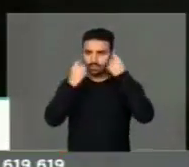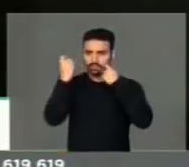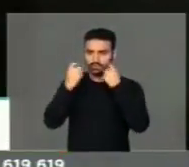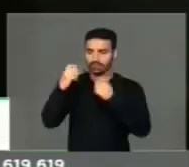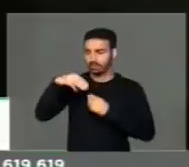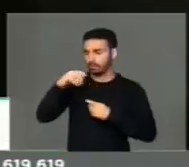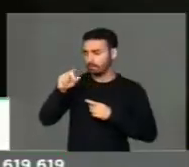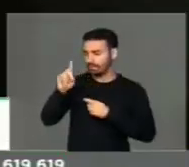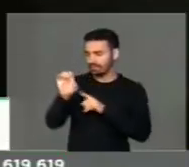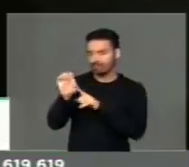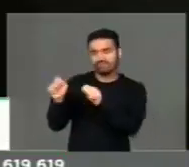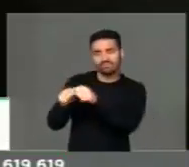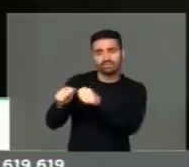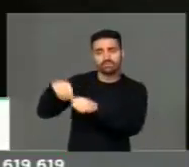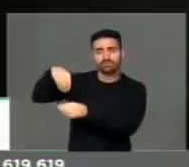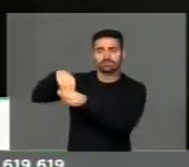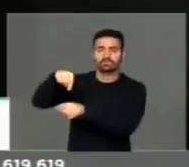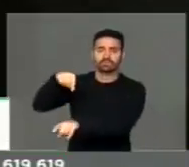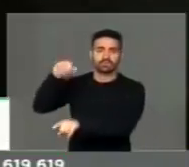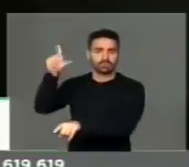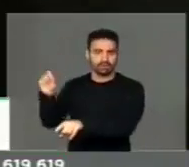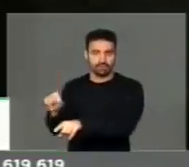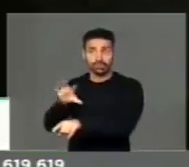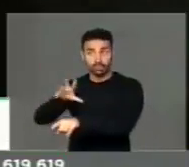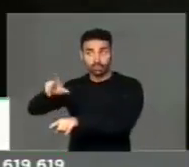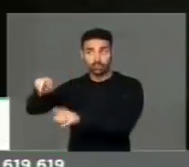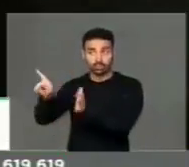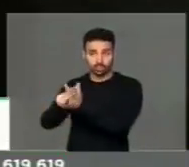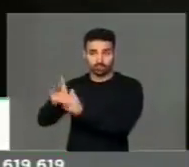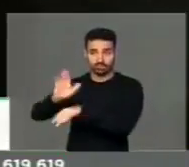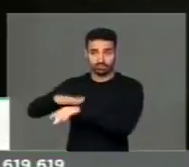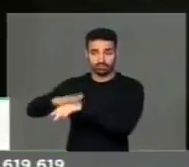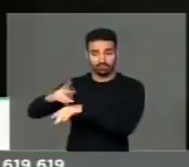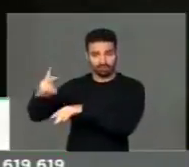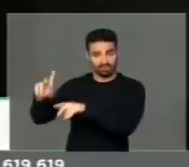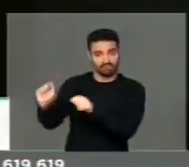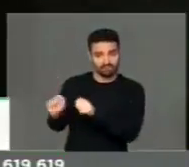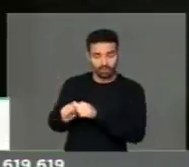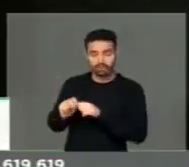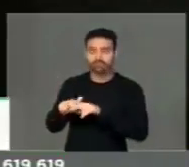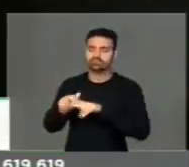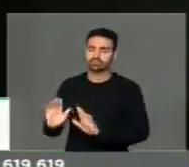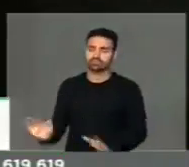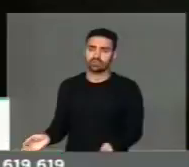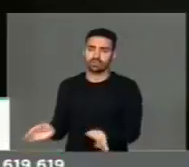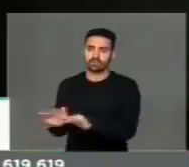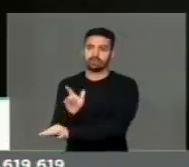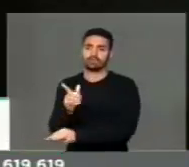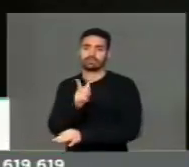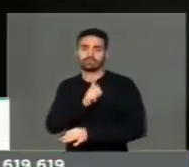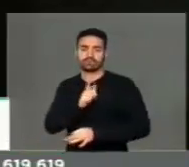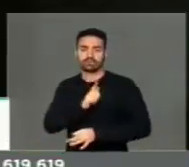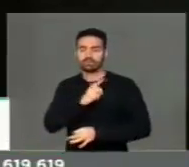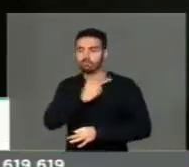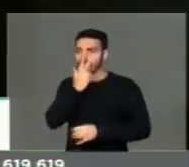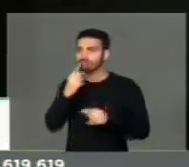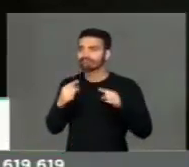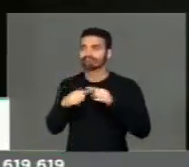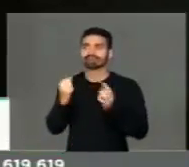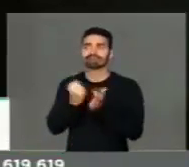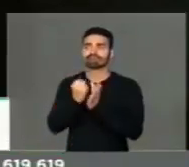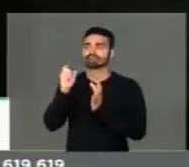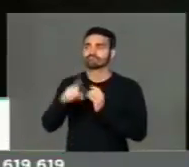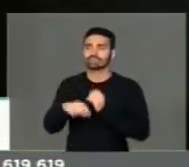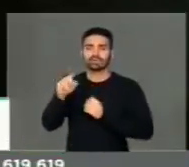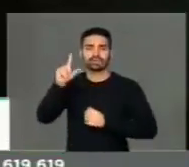Made in Italy, porque tudo aquilo que vem da Itália, ele já vem automaticamente promovida uma qualidade. É